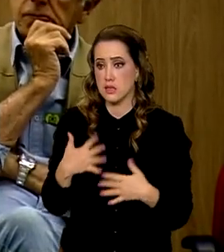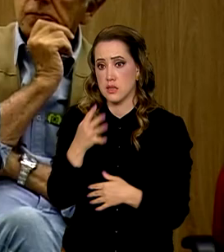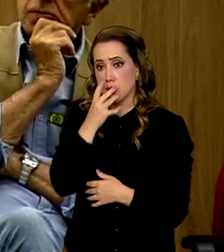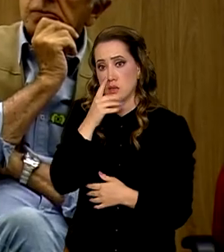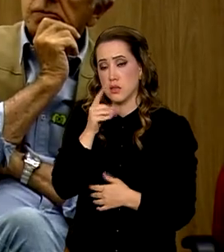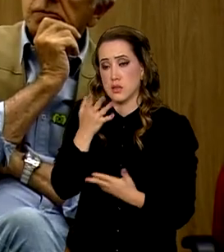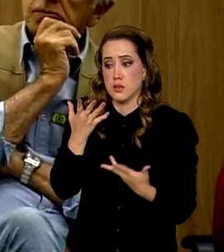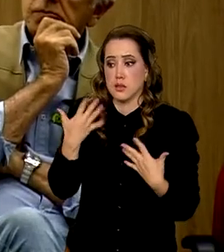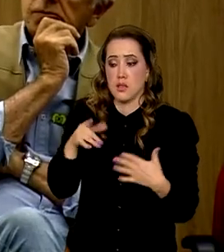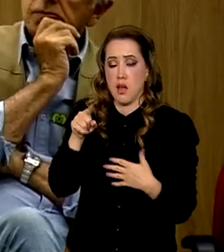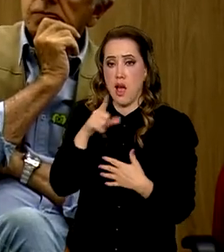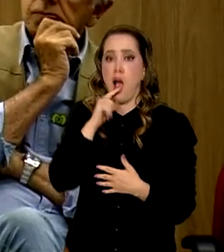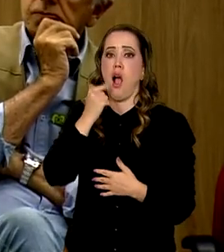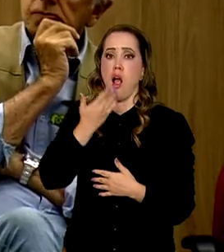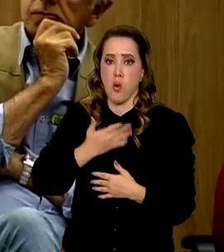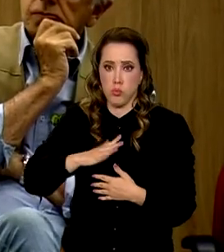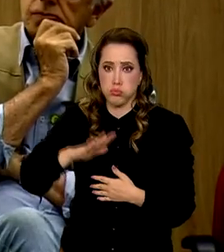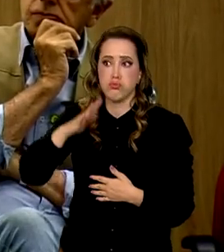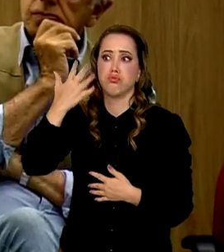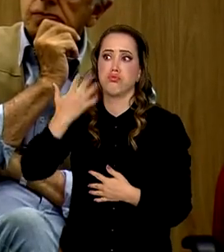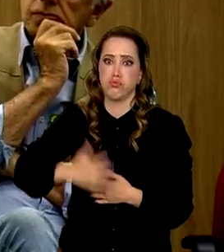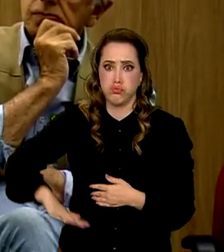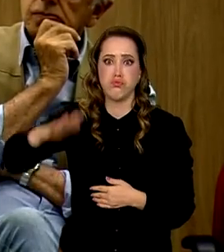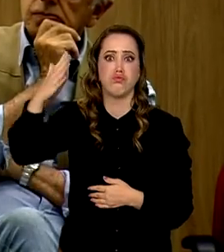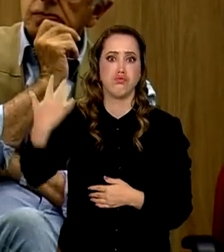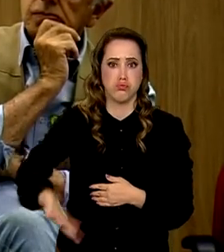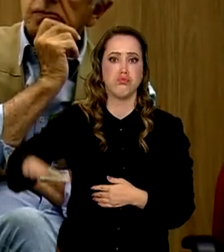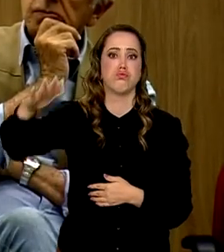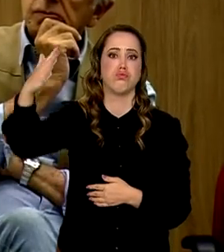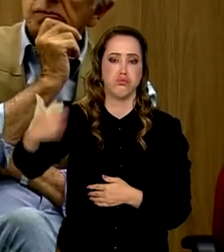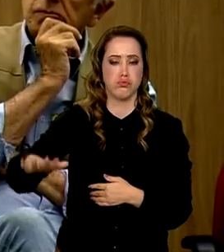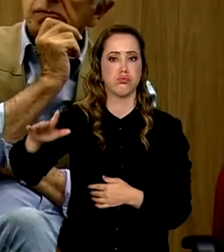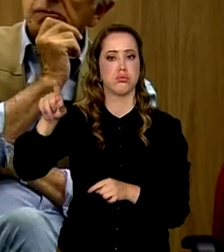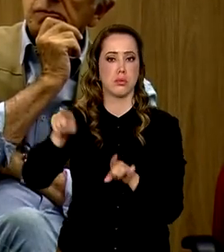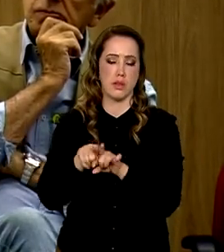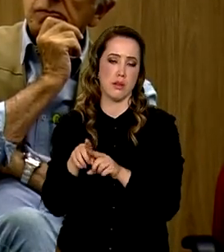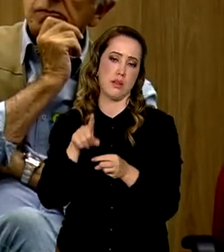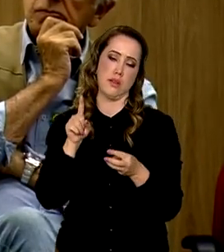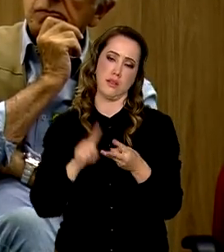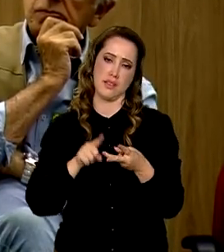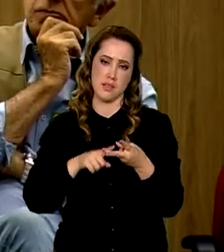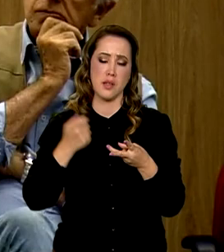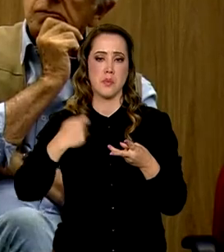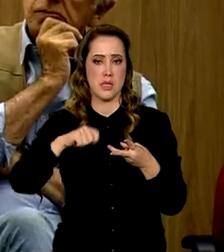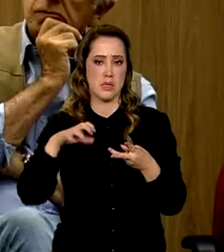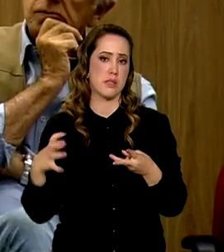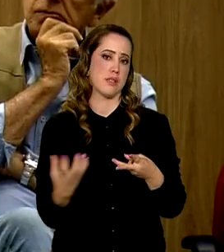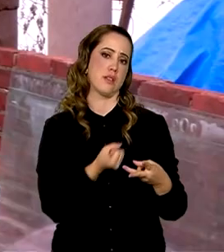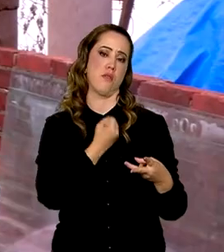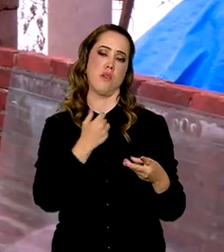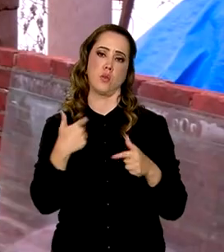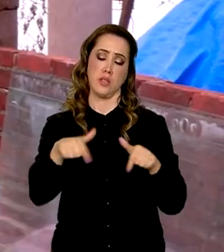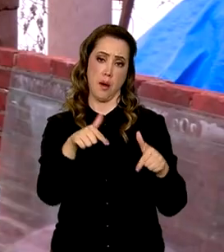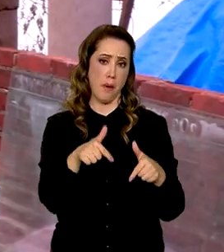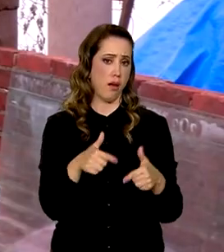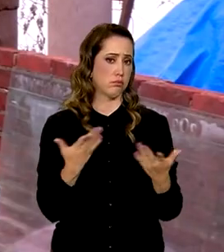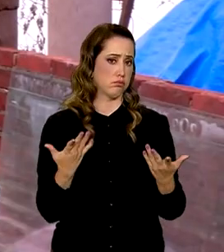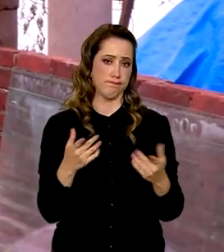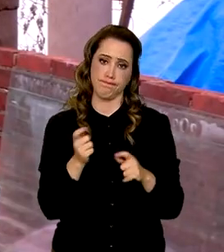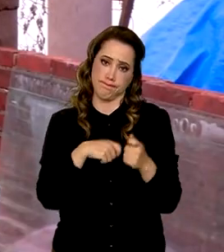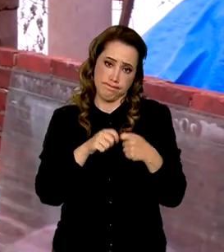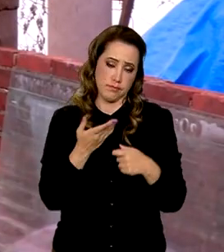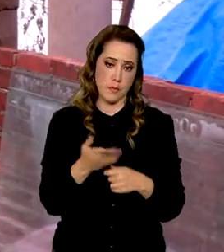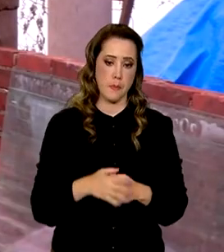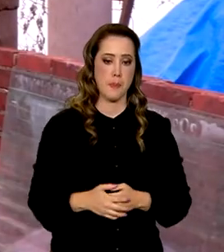das águas. E a terceira é a economia, é salvar o emprego. Além de salvar